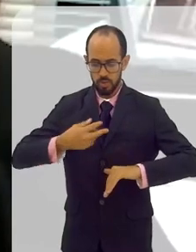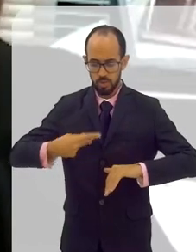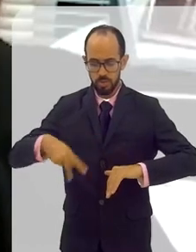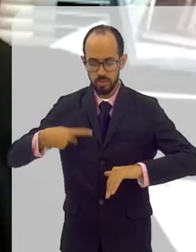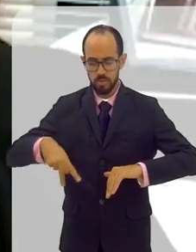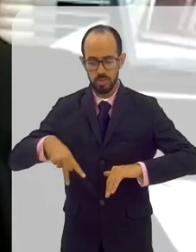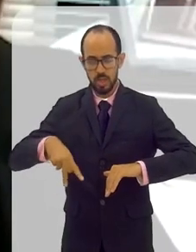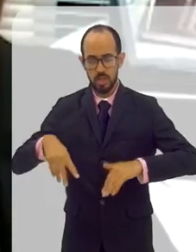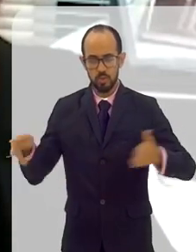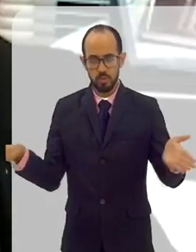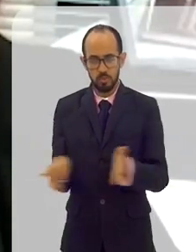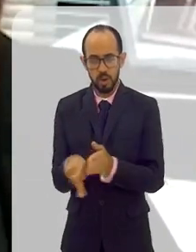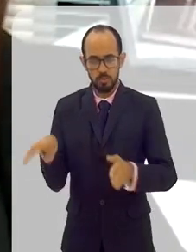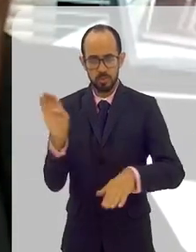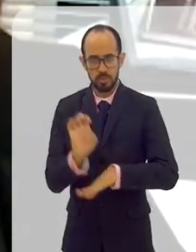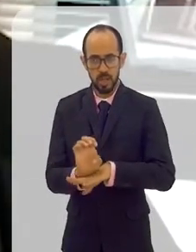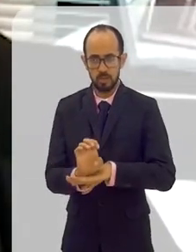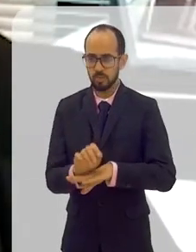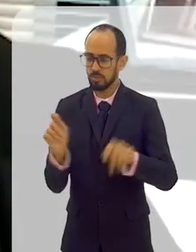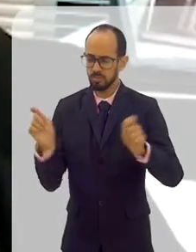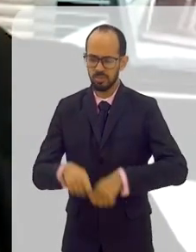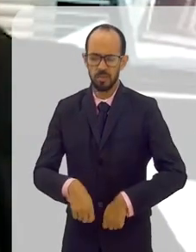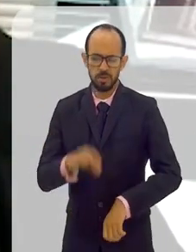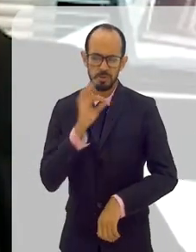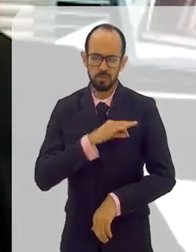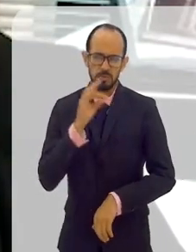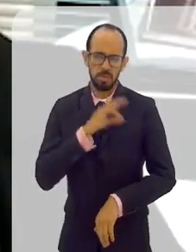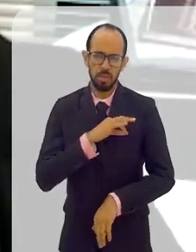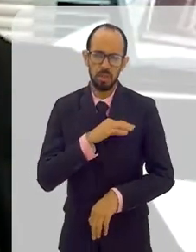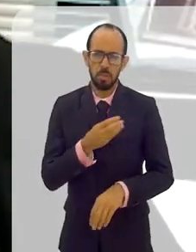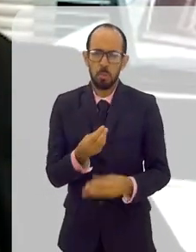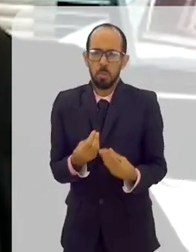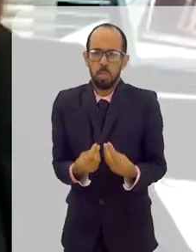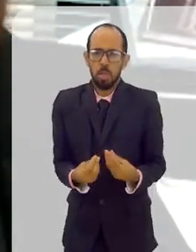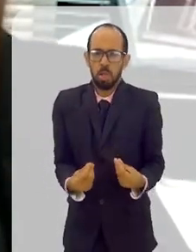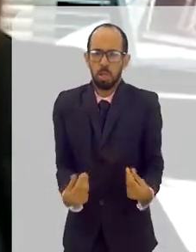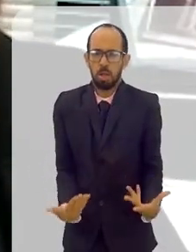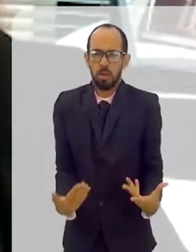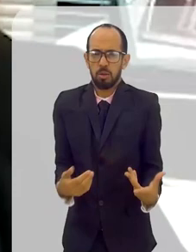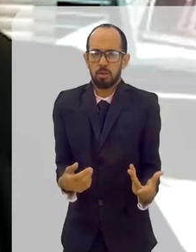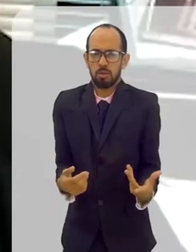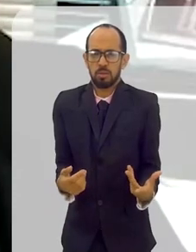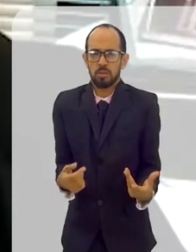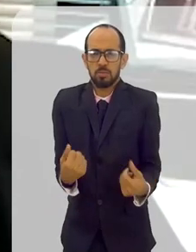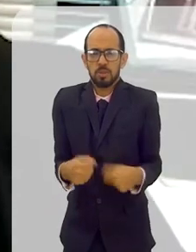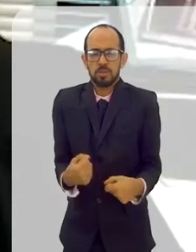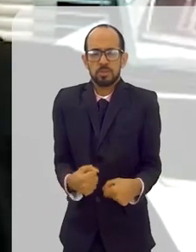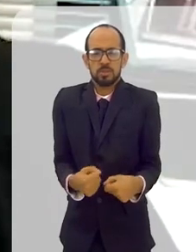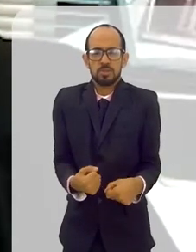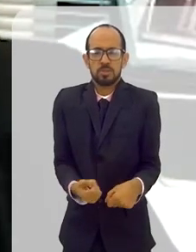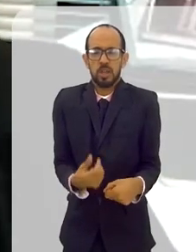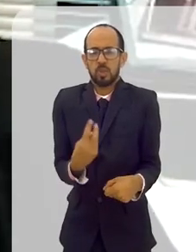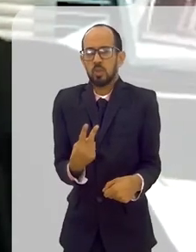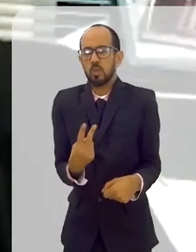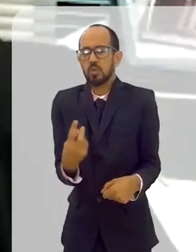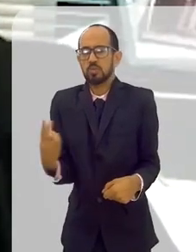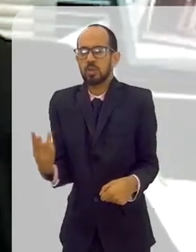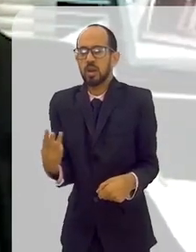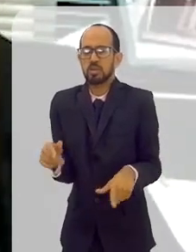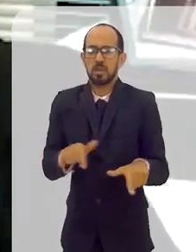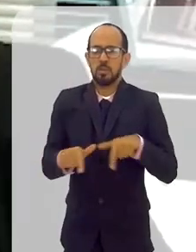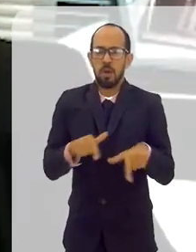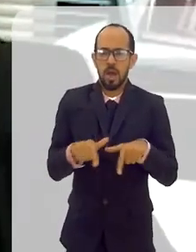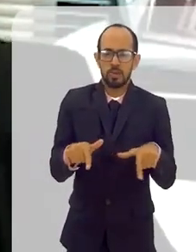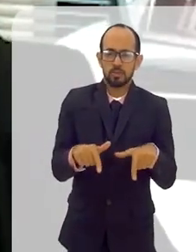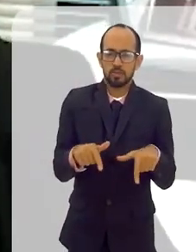podemos manter a educação nacional com professores ganhando salário muito baixo, tendo que acumular duas, três matrículas,